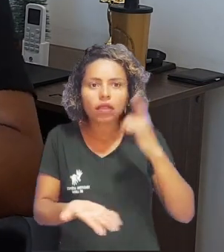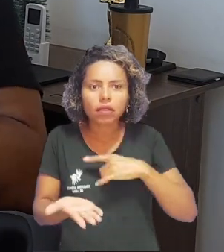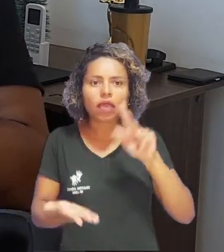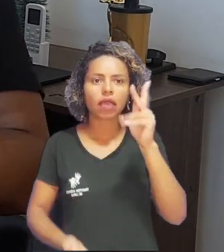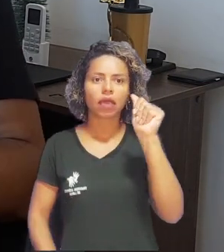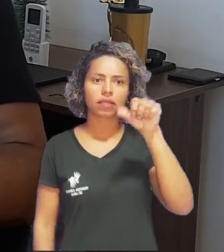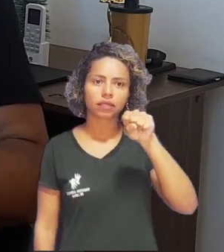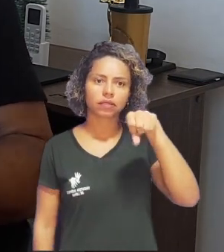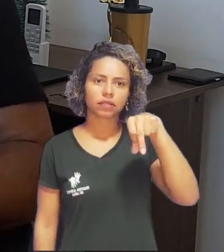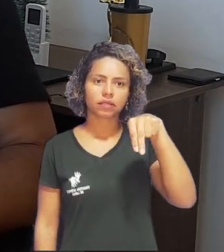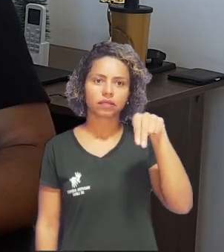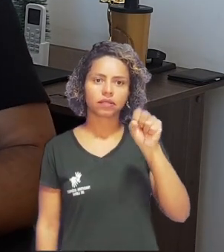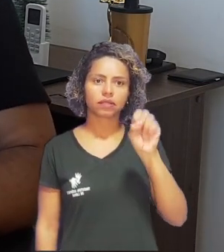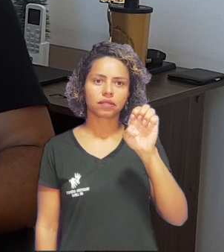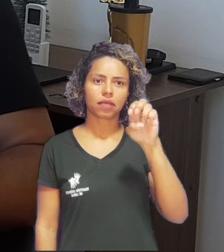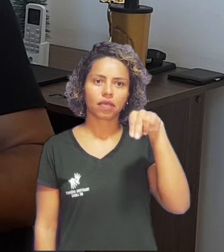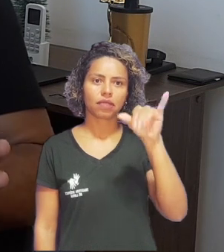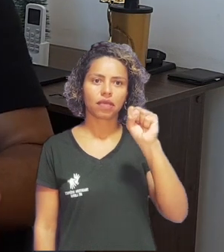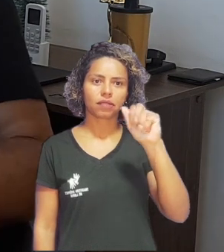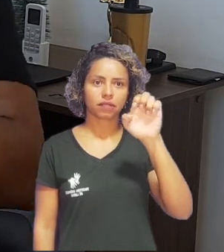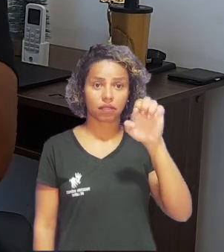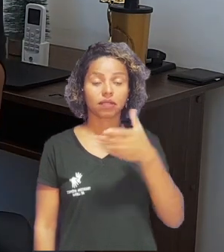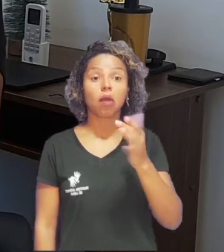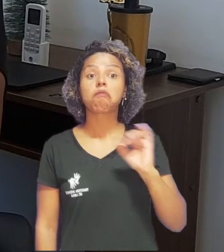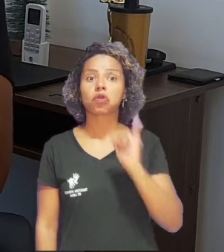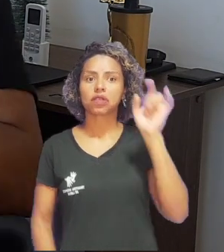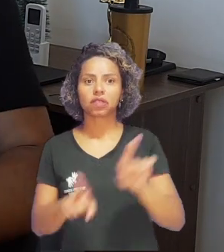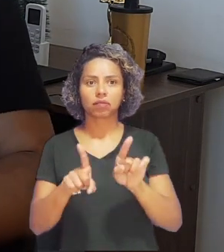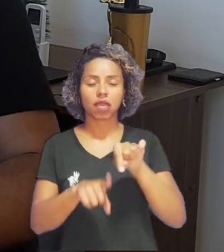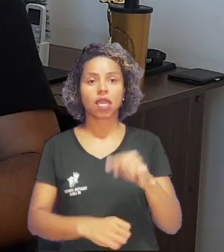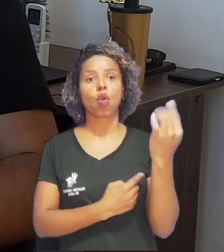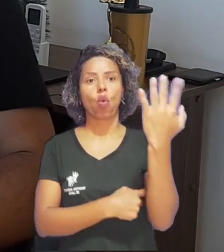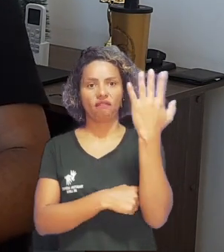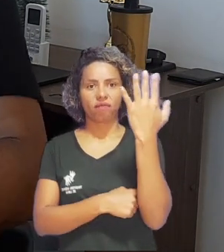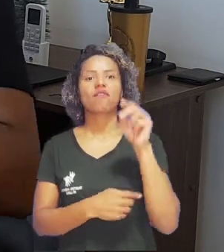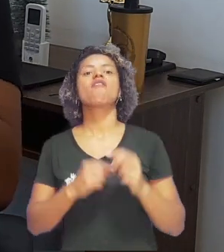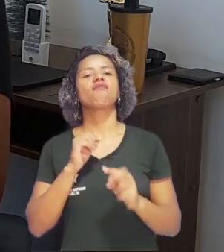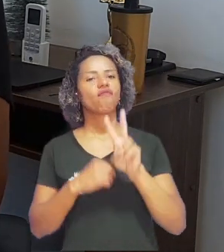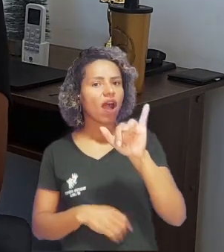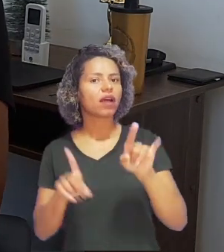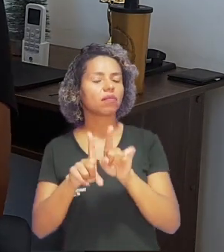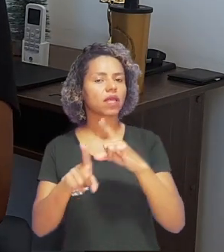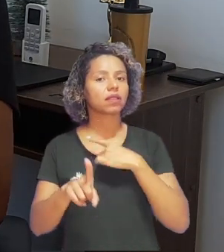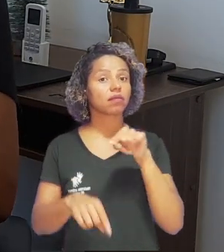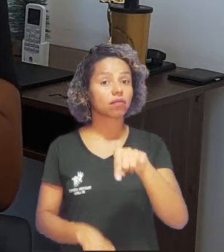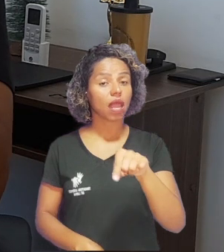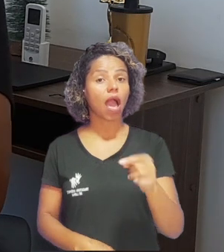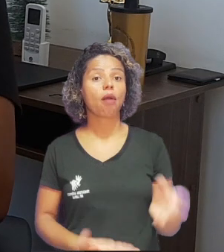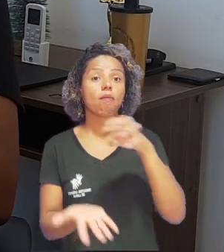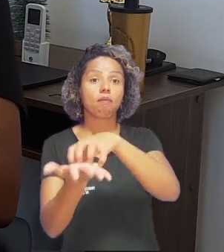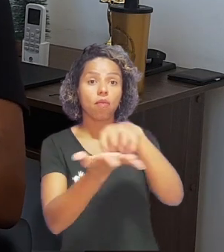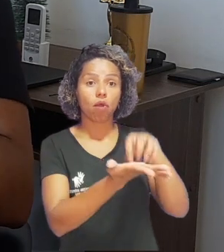utilizando inteligência artificial. E não é por acaso que aqui a nossa vizinha, o FMG, vai ser um dos polos de